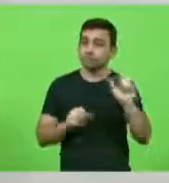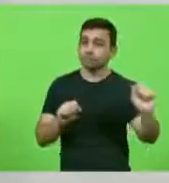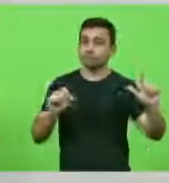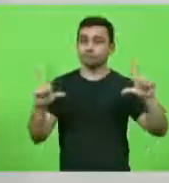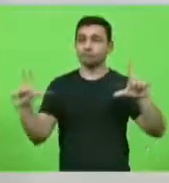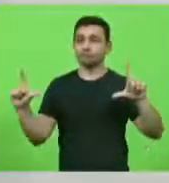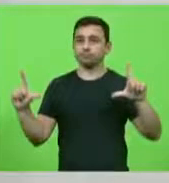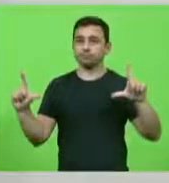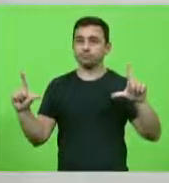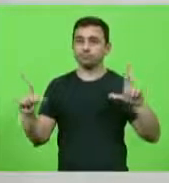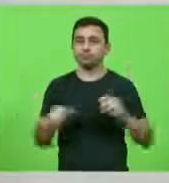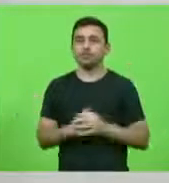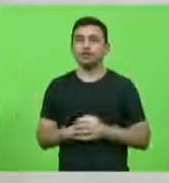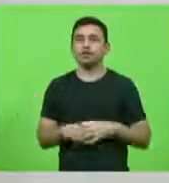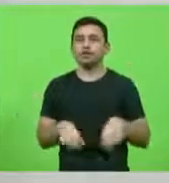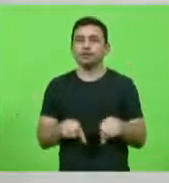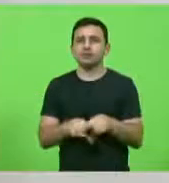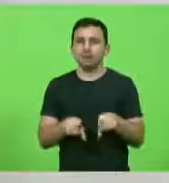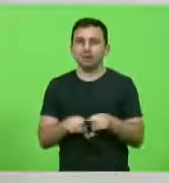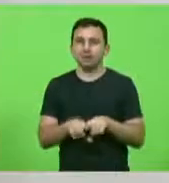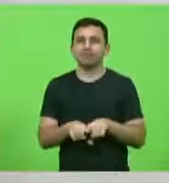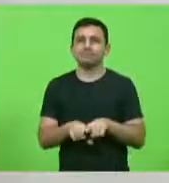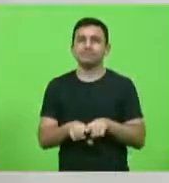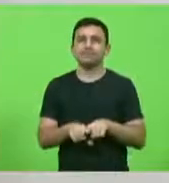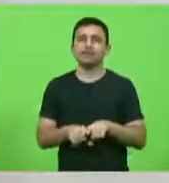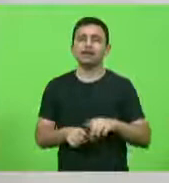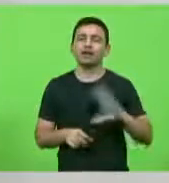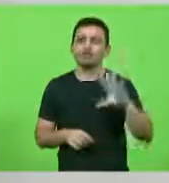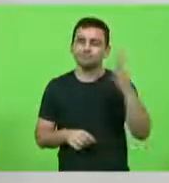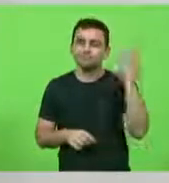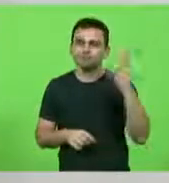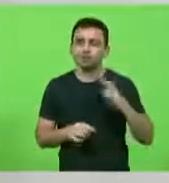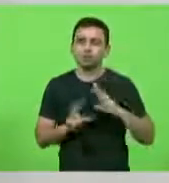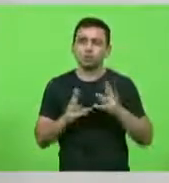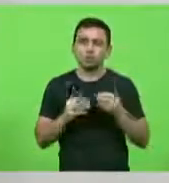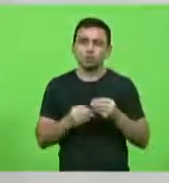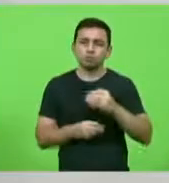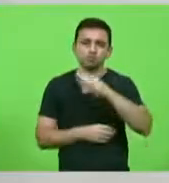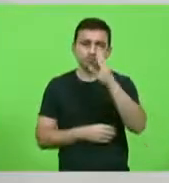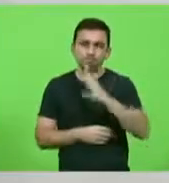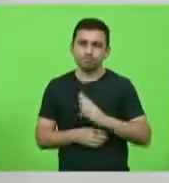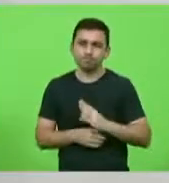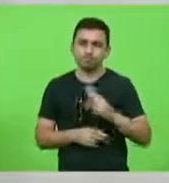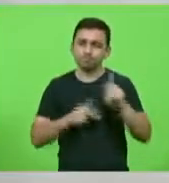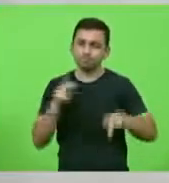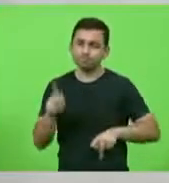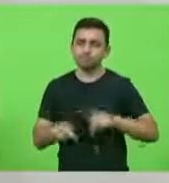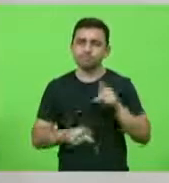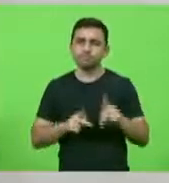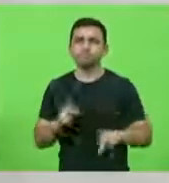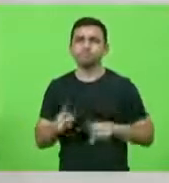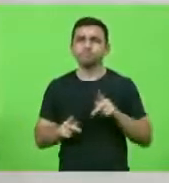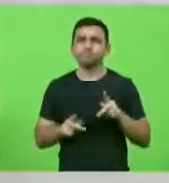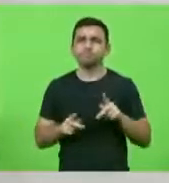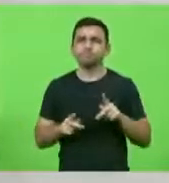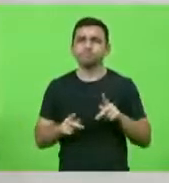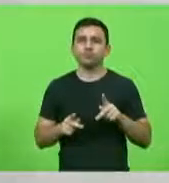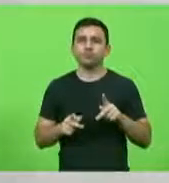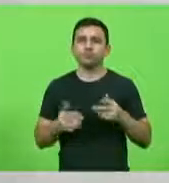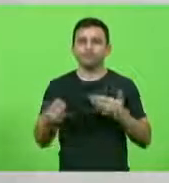mas também pelo infortúnio que se abate sobre todos nós brasileiros e brasileiras, reféns de um